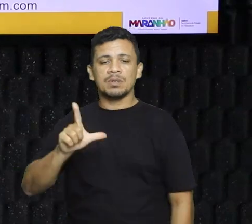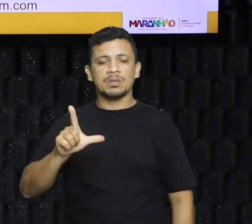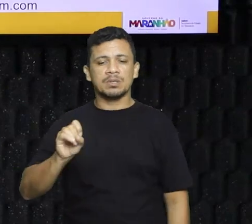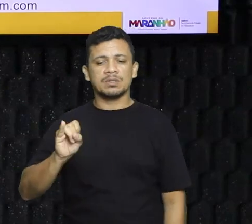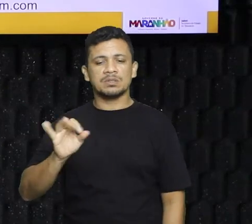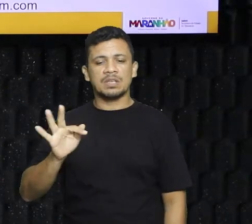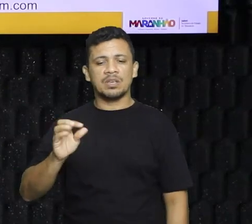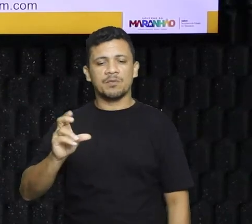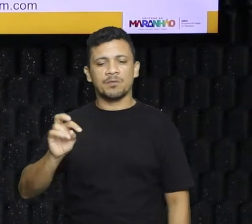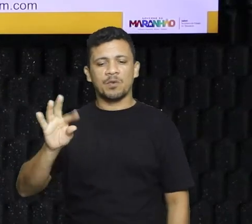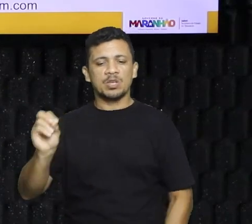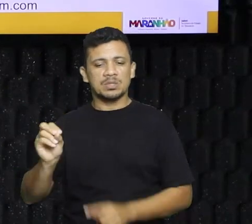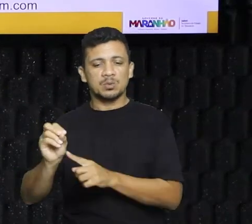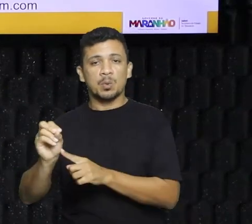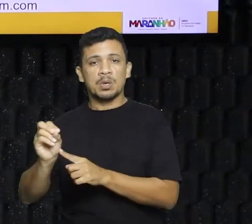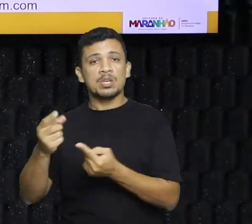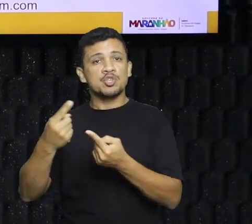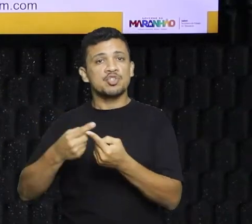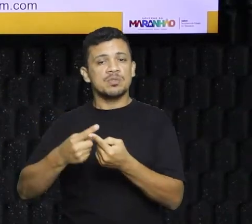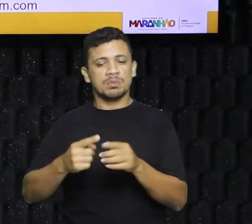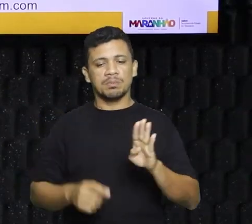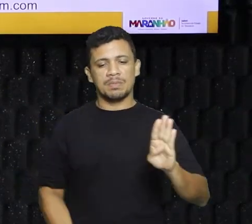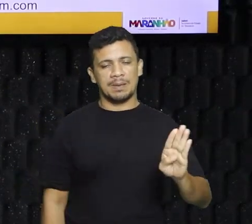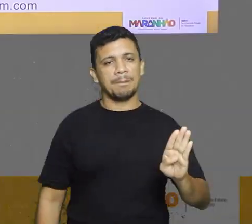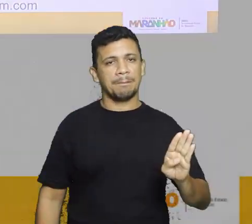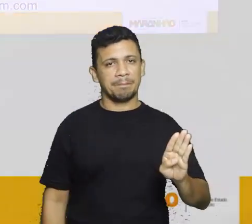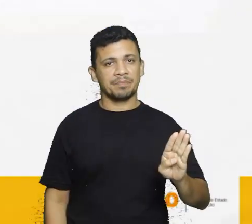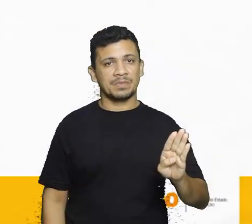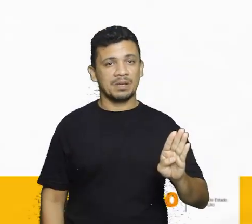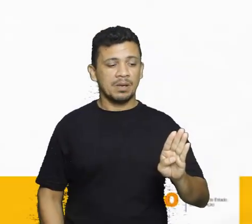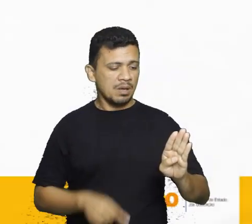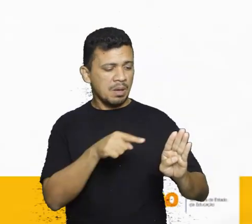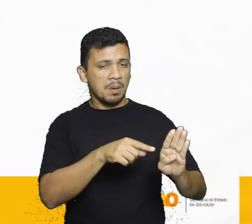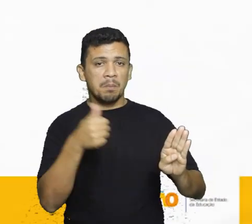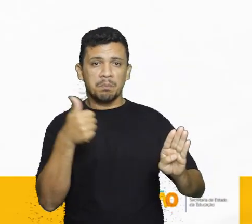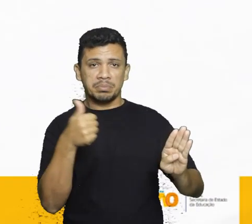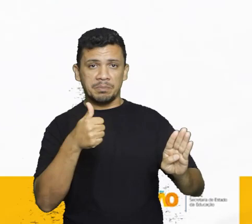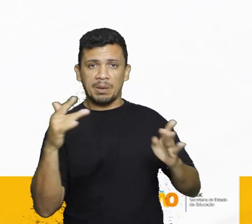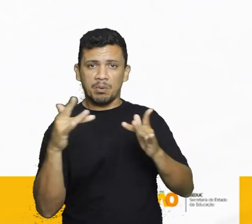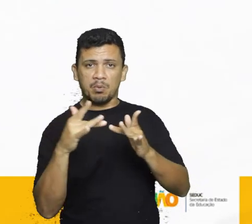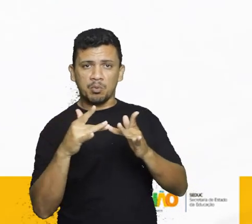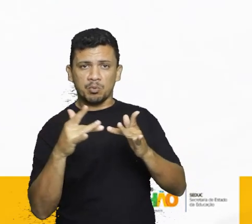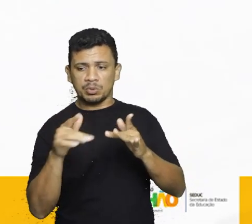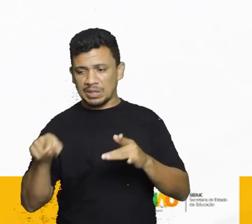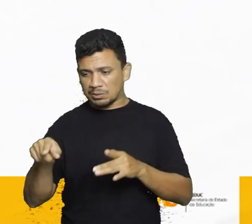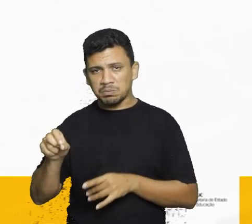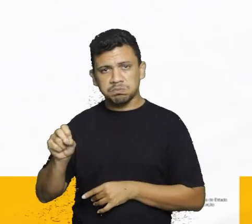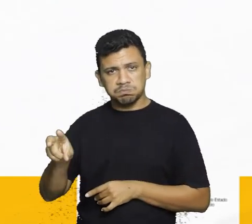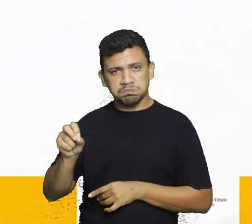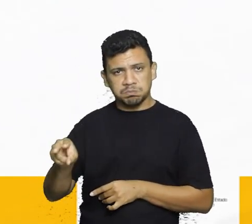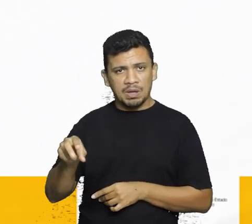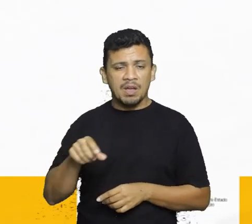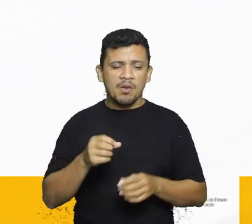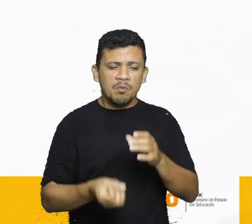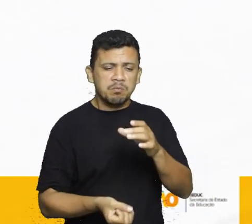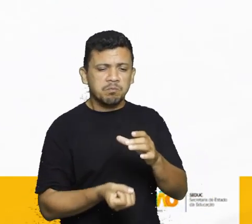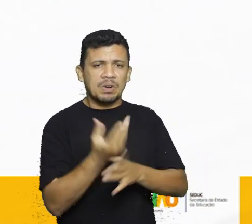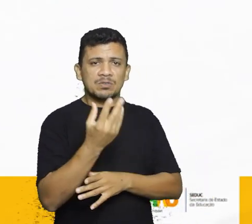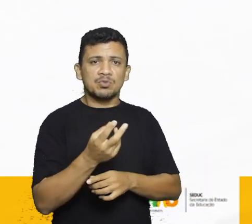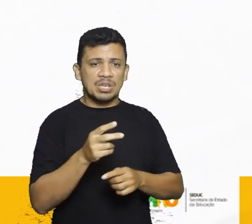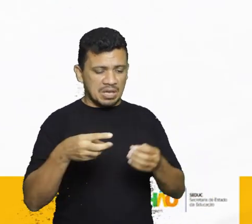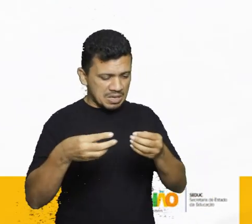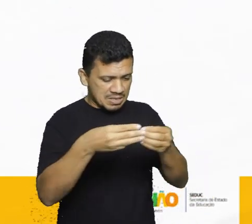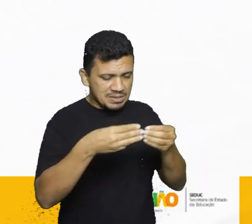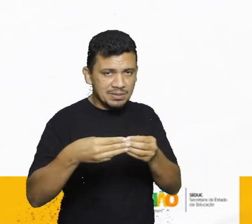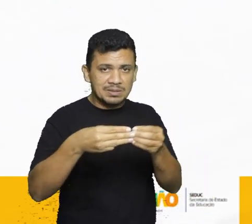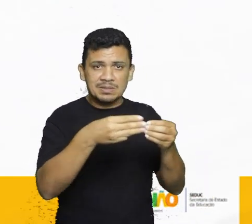linfócito B, tá? Que, no primeiro contato com o antígeno, ele vai produzir anticorpos